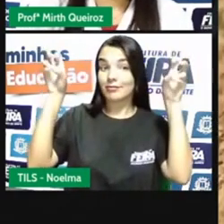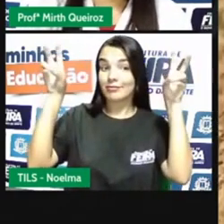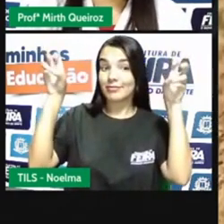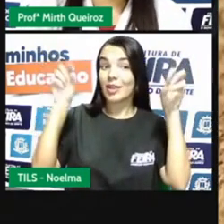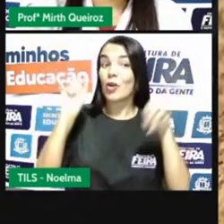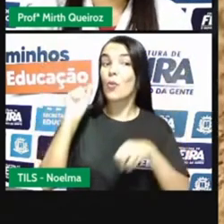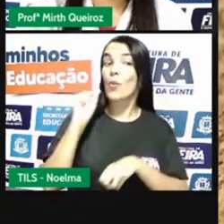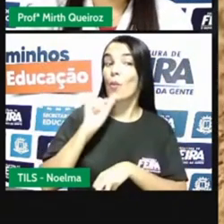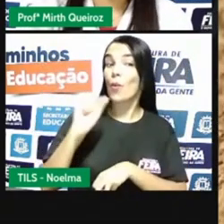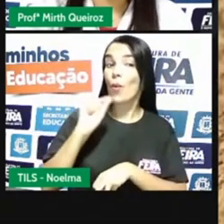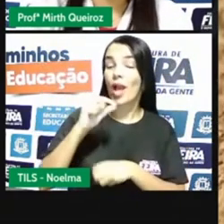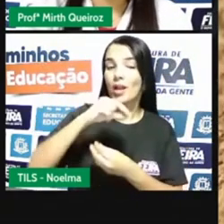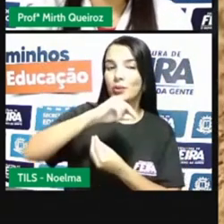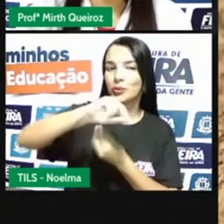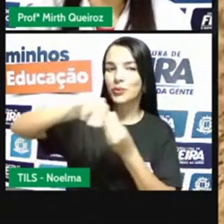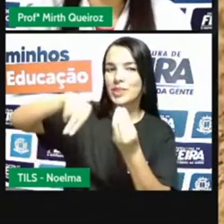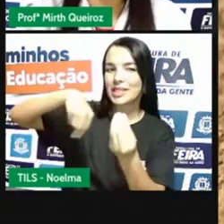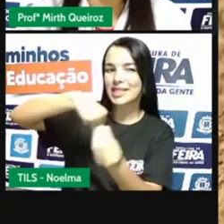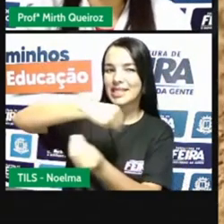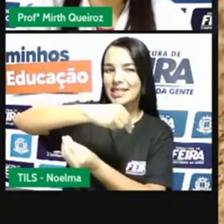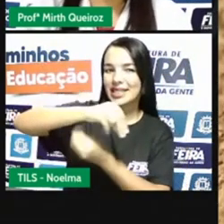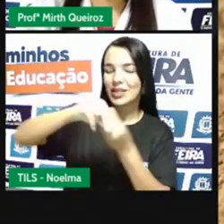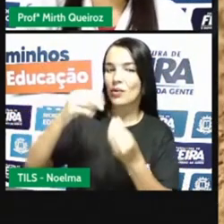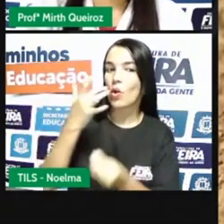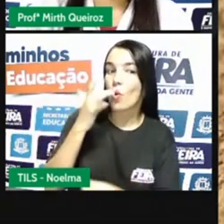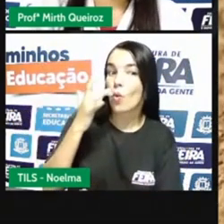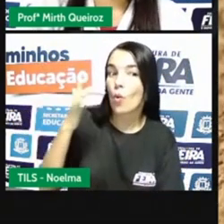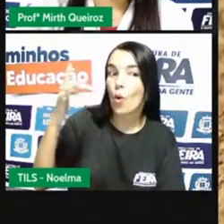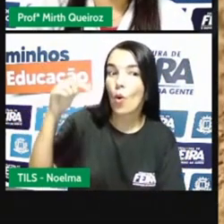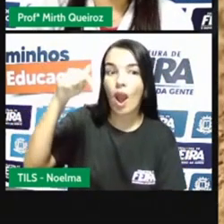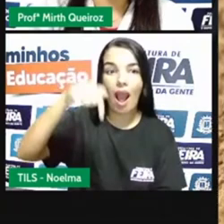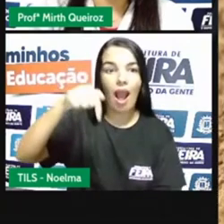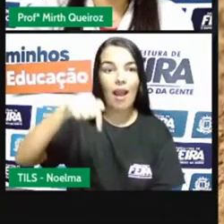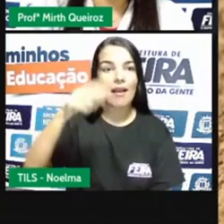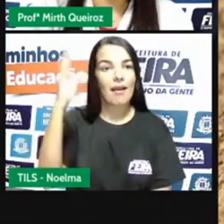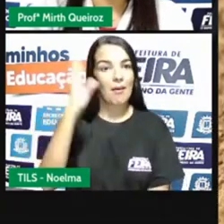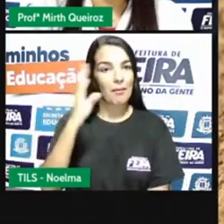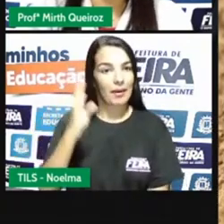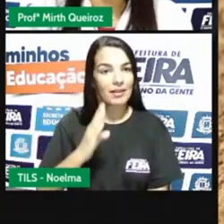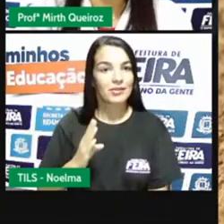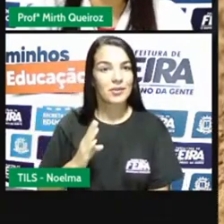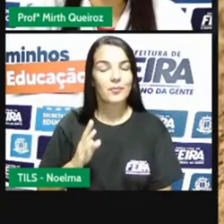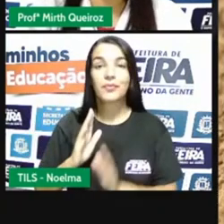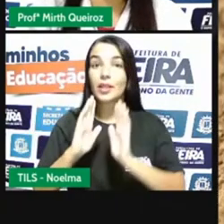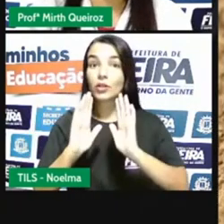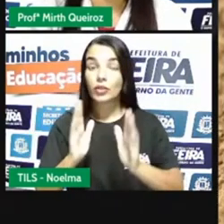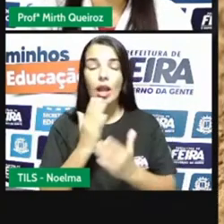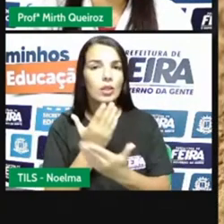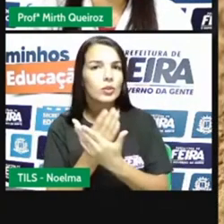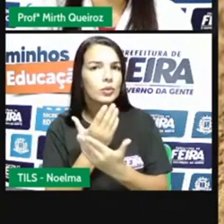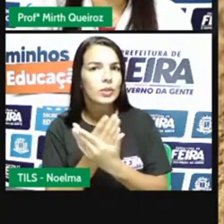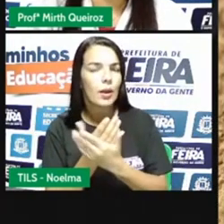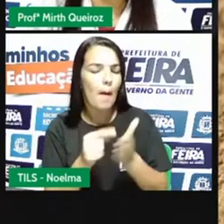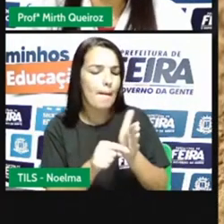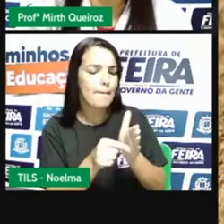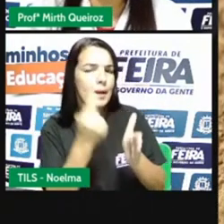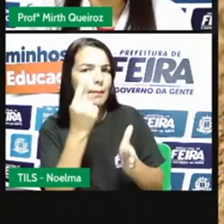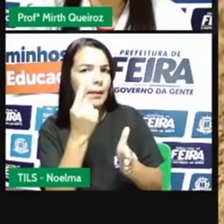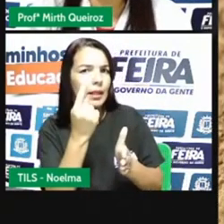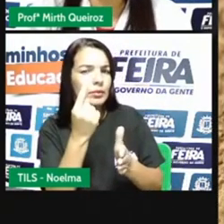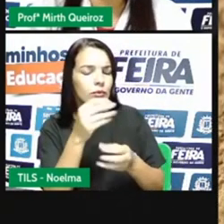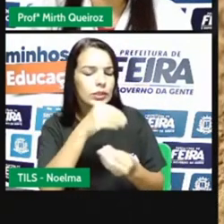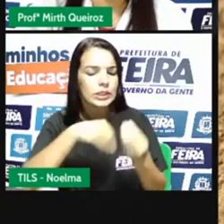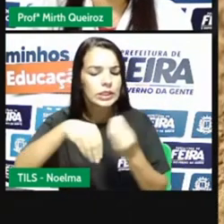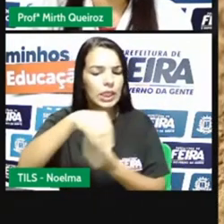ciclo do ouro no Brasil. Nós já estudamos já o primeiro ciclo econômico do Brasil, foi o pau